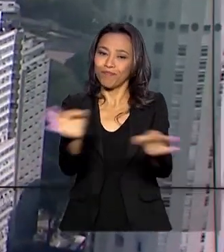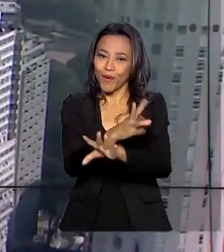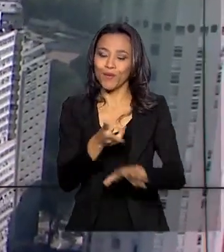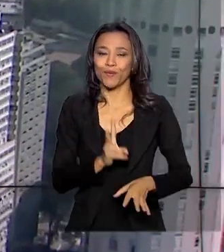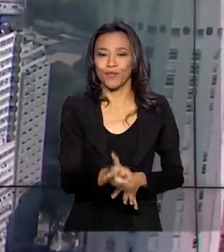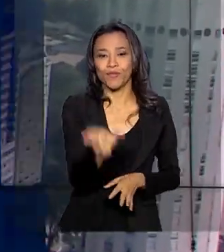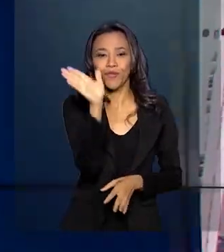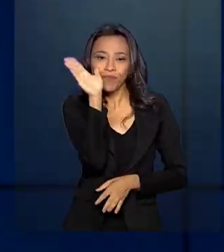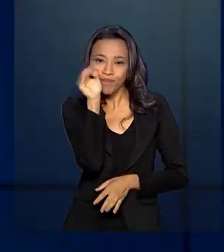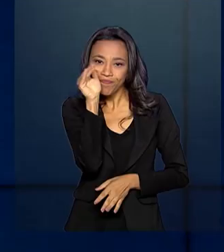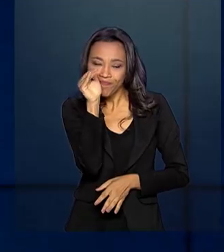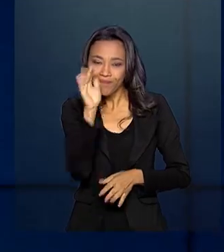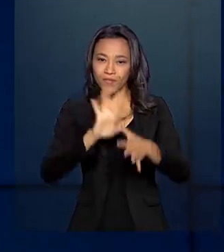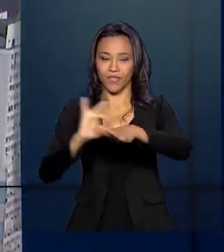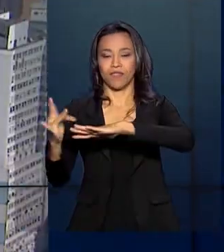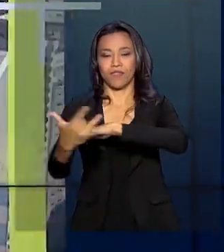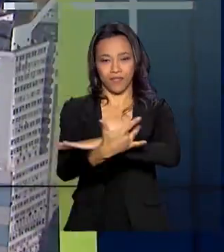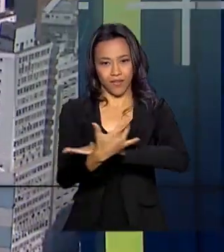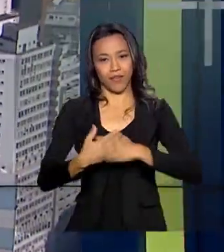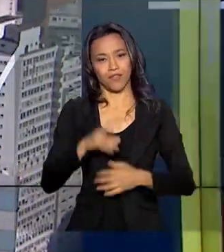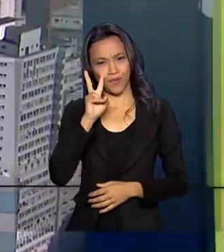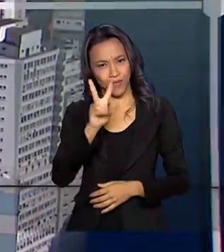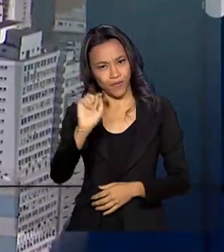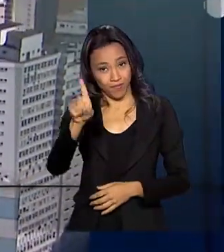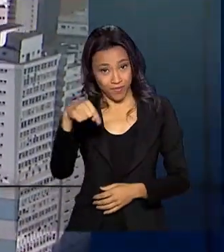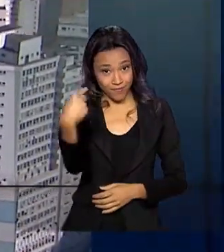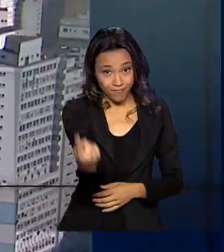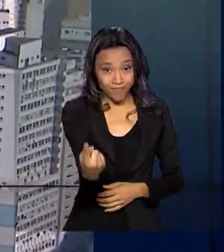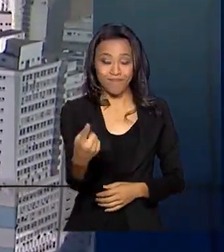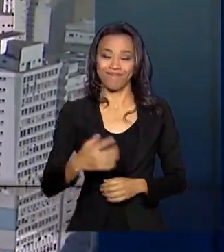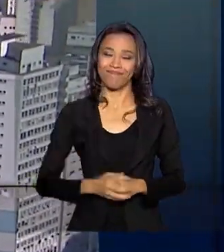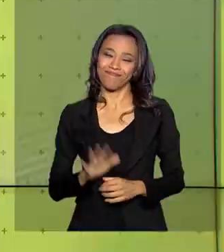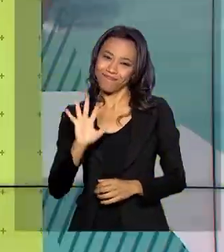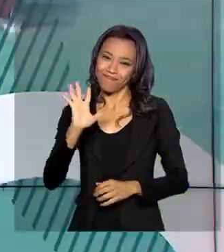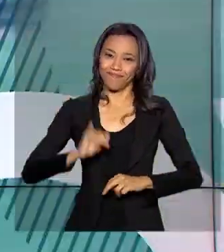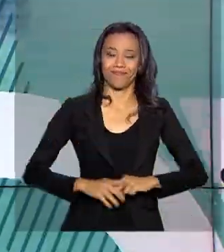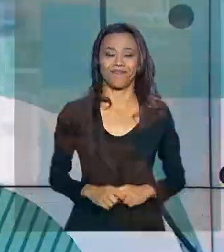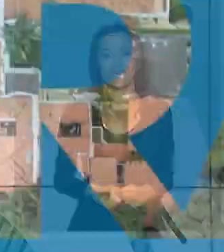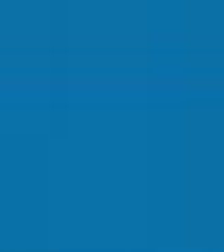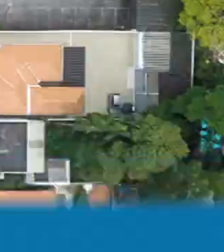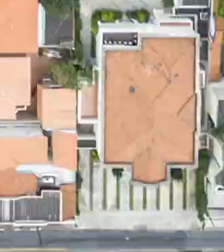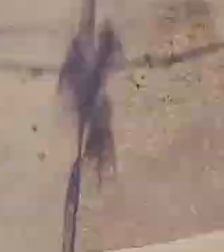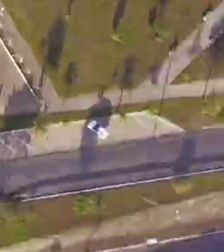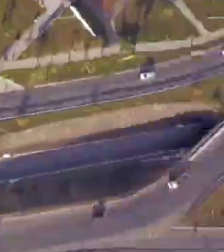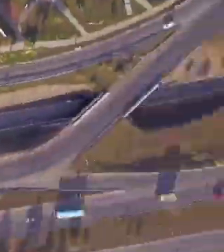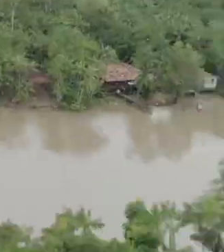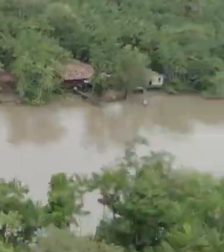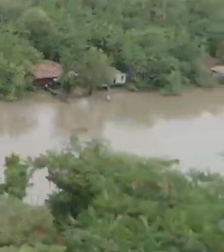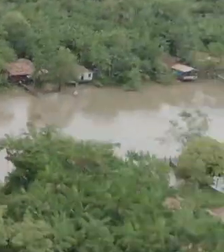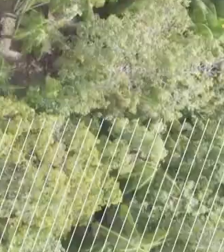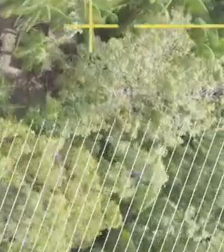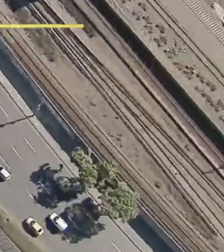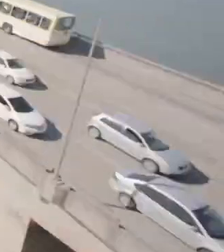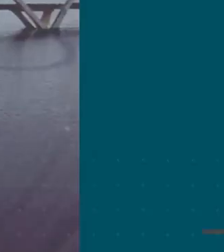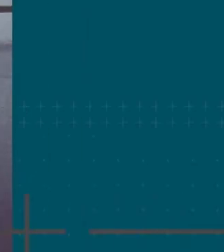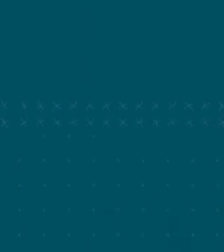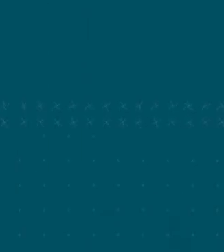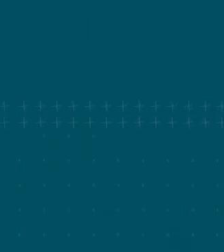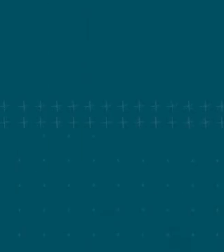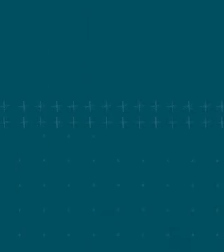Continue nos acompanhando pelas redes sociais. Nos vemos, então, na próxima edição. Até lá! Tchau. Tchau. Tchau.